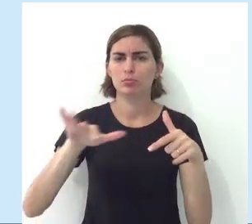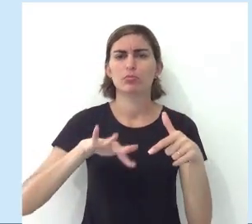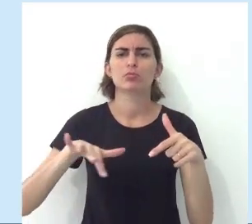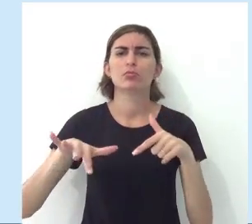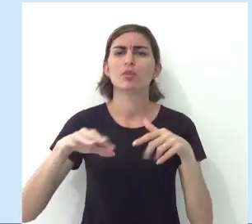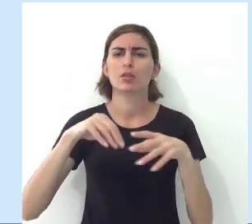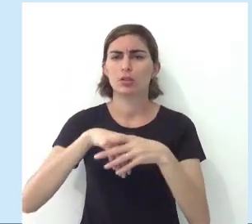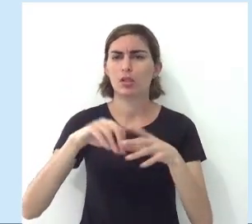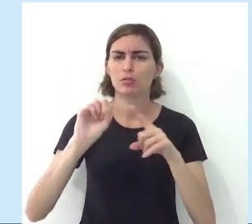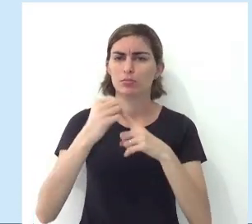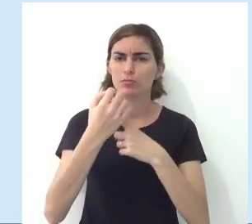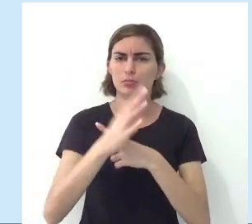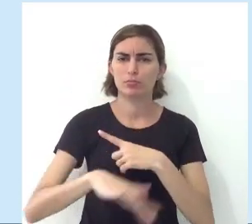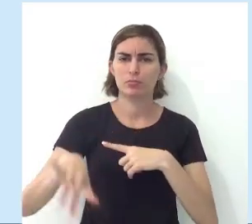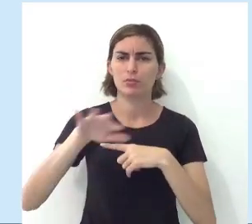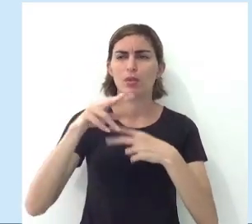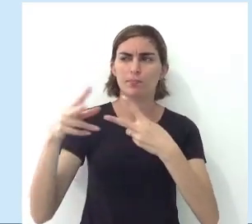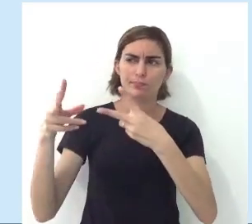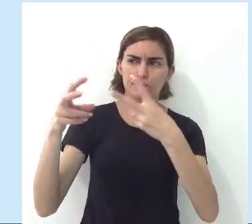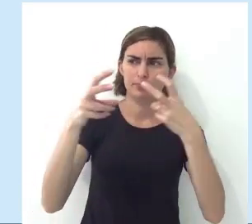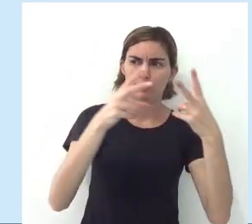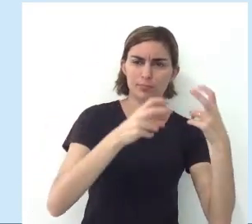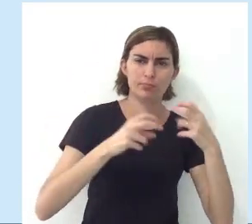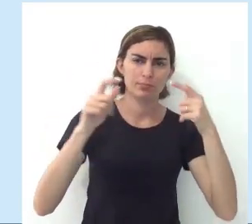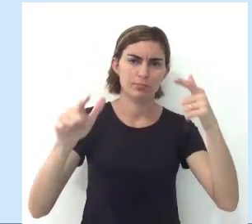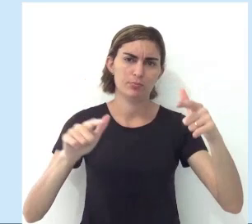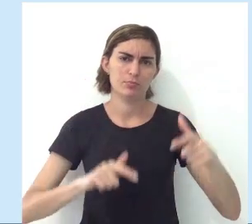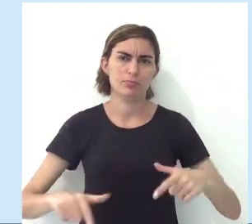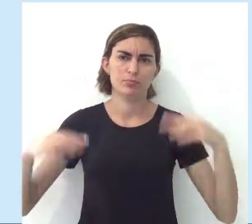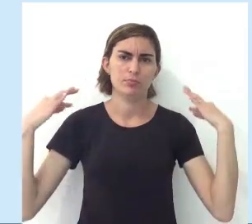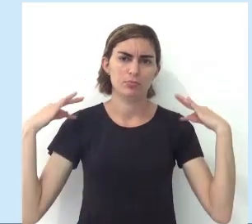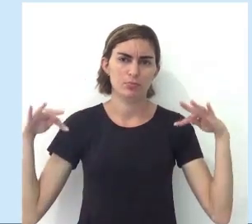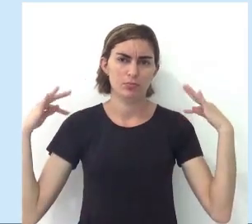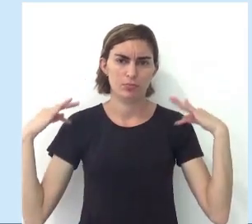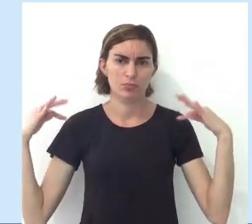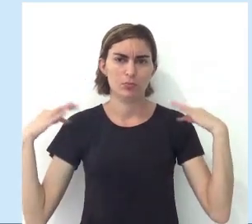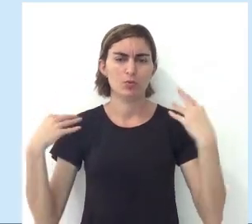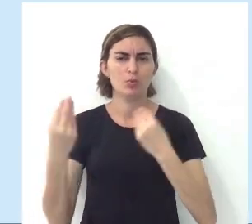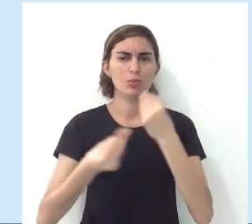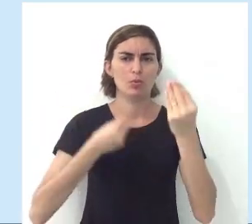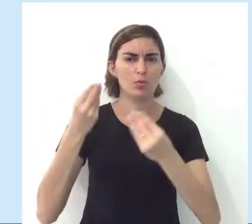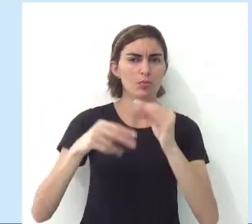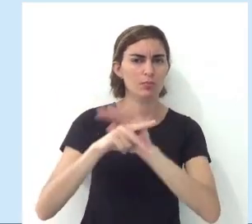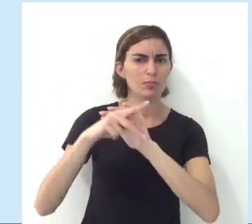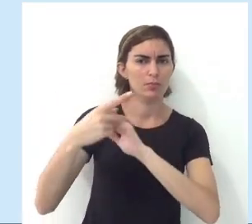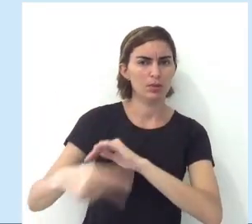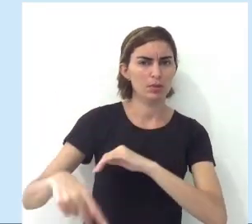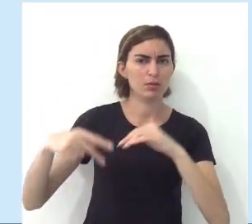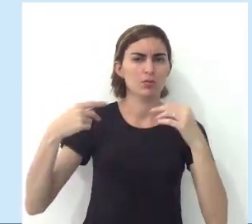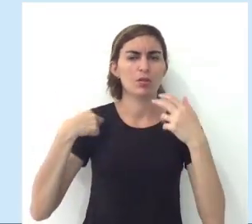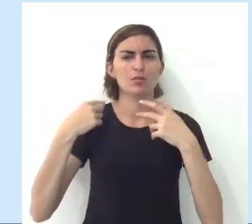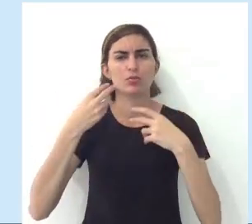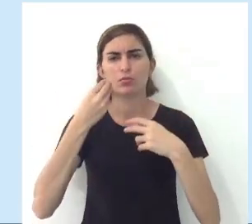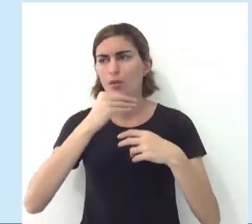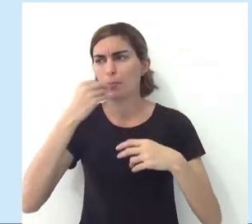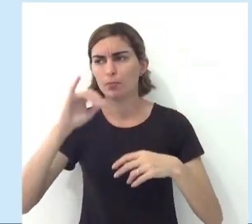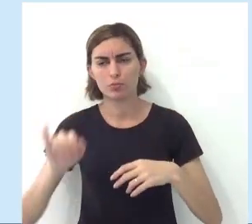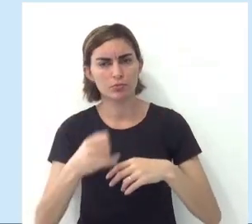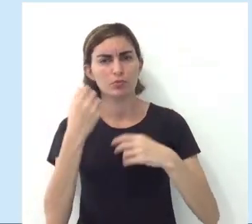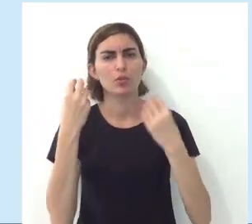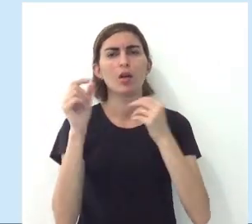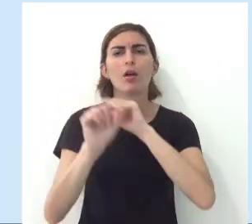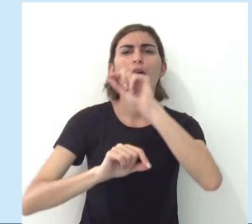setor se movimenta em nossa sociedade. Como é que a gente observa os ambientes turísticos, né? Como é que a gente faz parte, como é que a gente